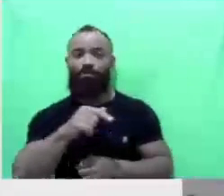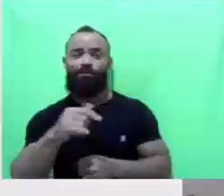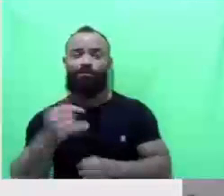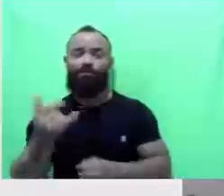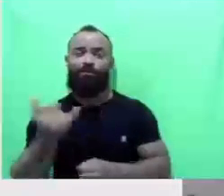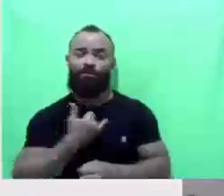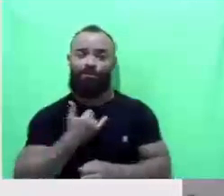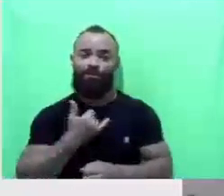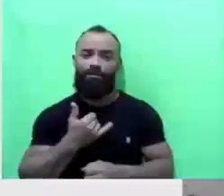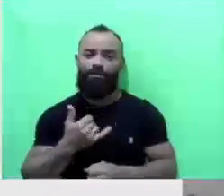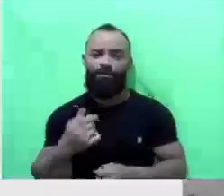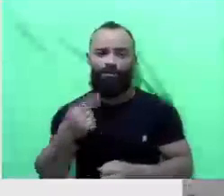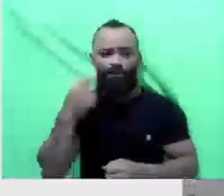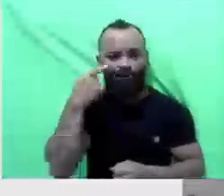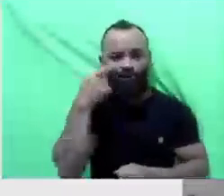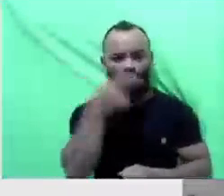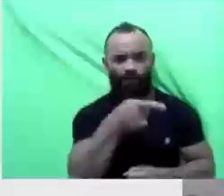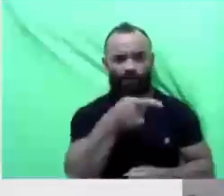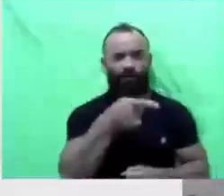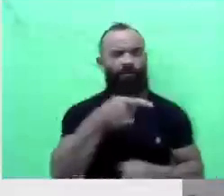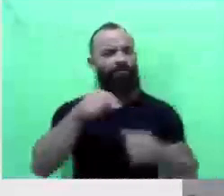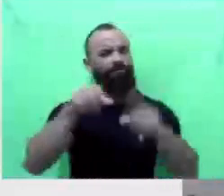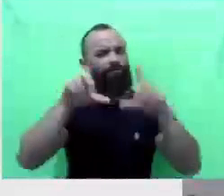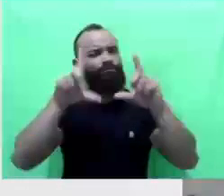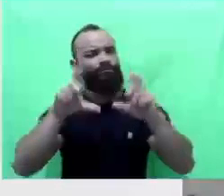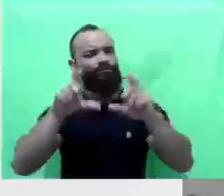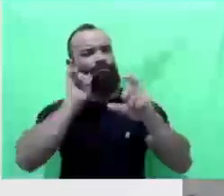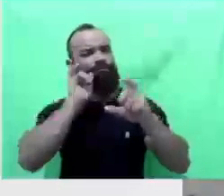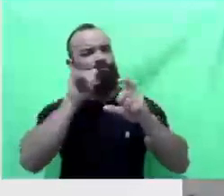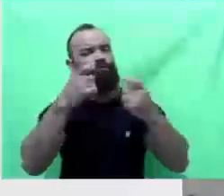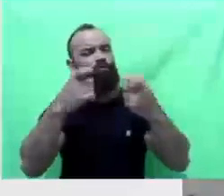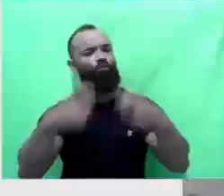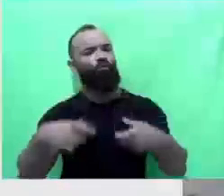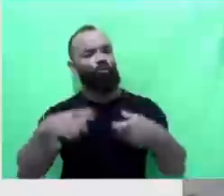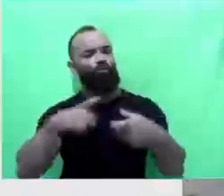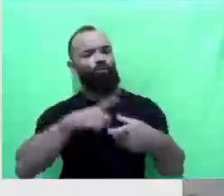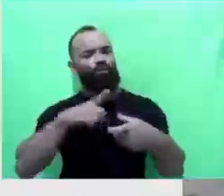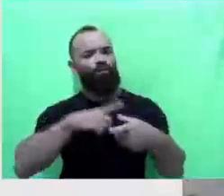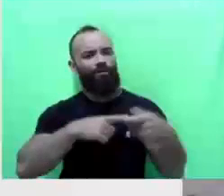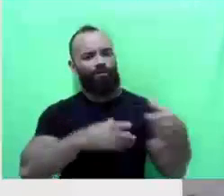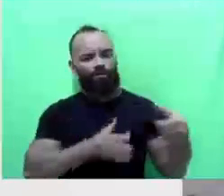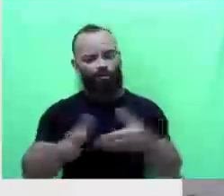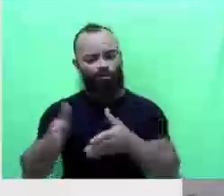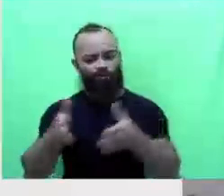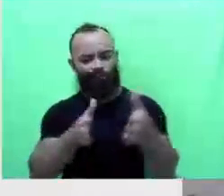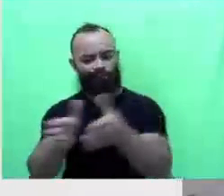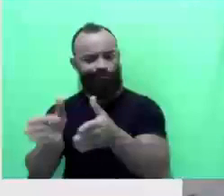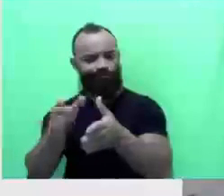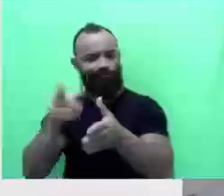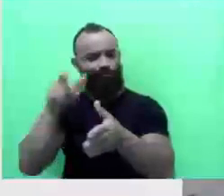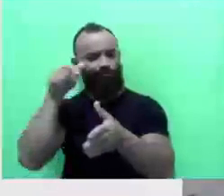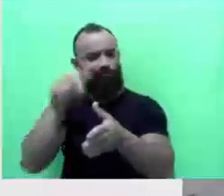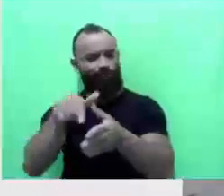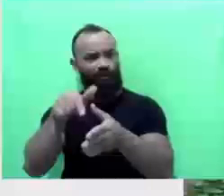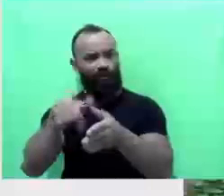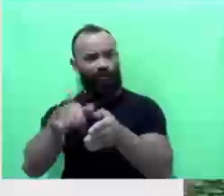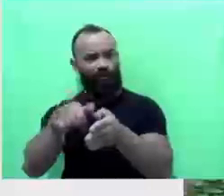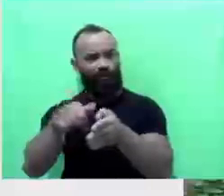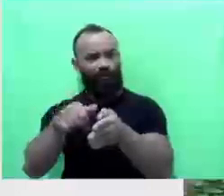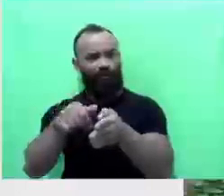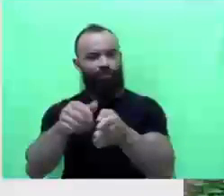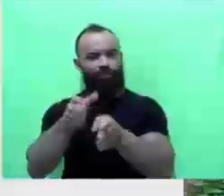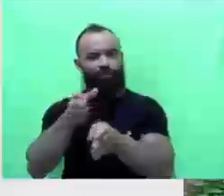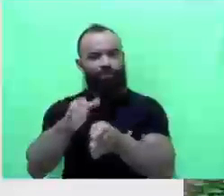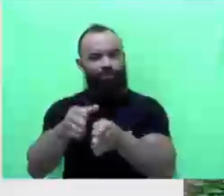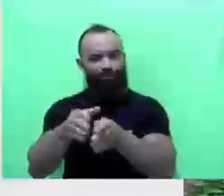aí, exatamente nessa residência, onde tem um riacho. Esse riacho acabou dando essa queda de